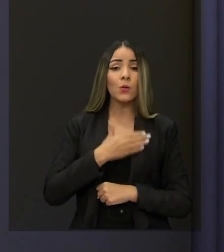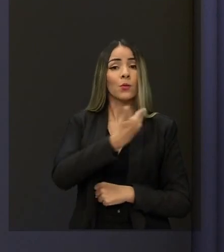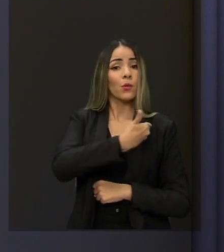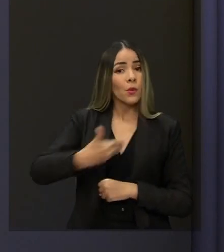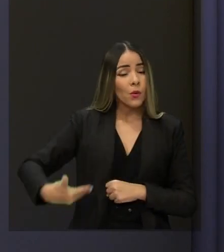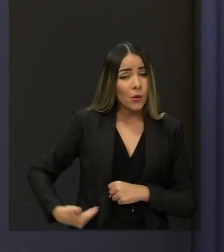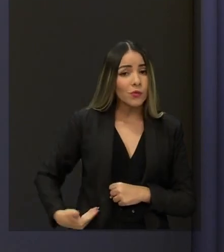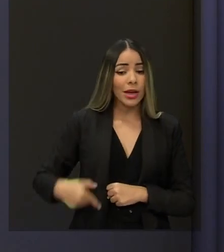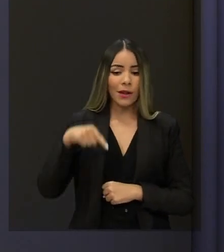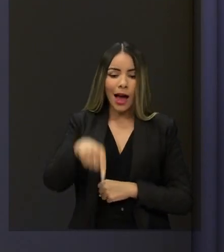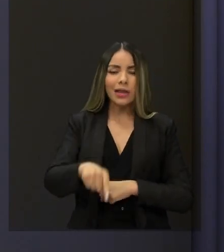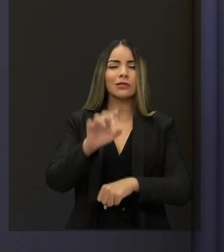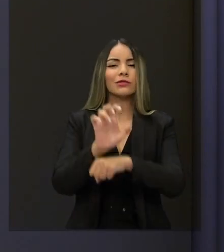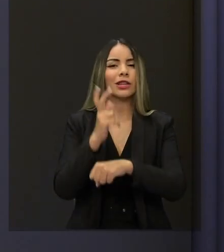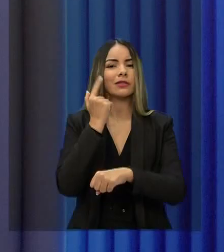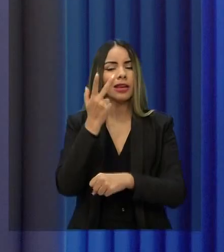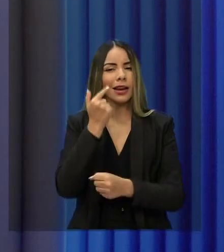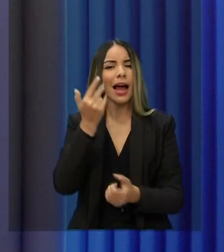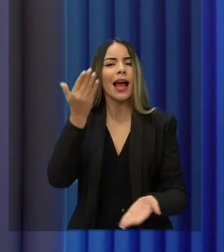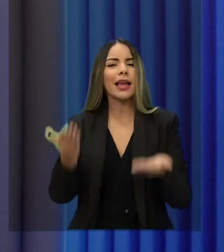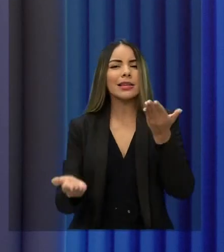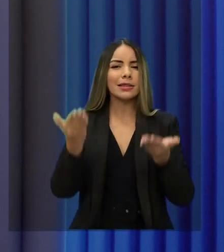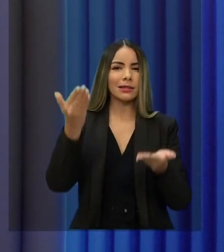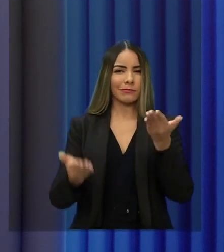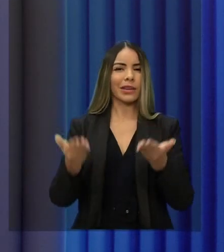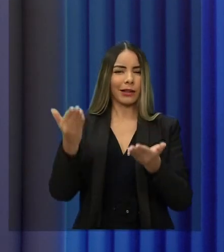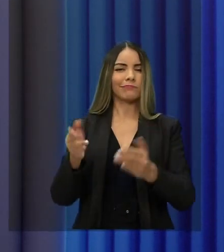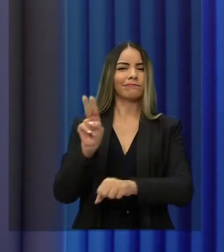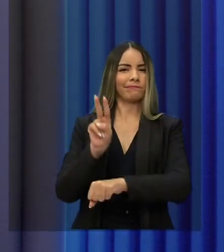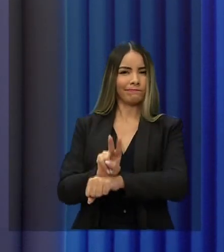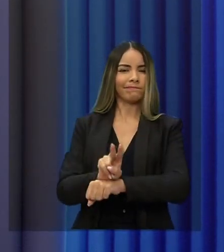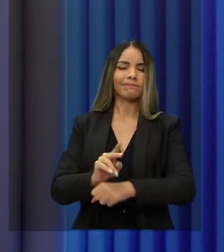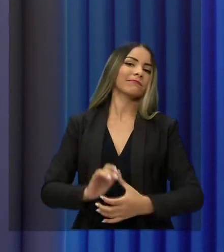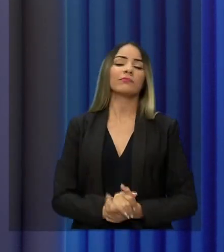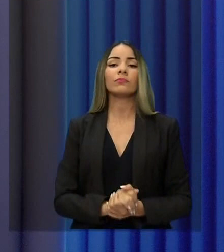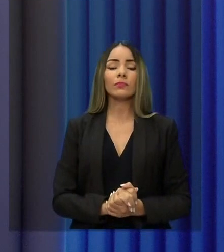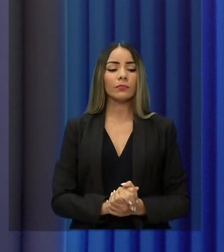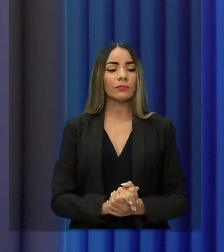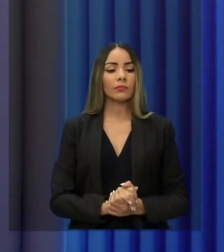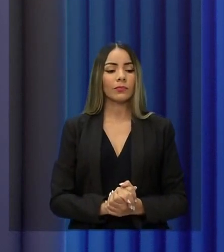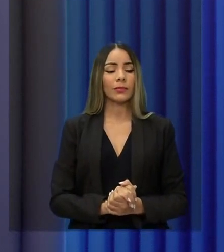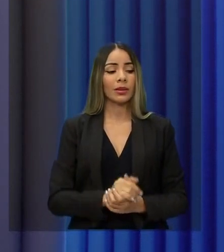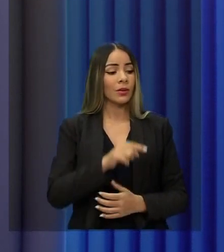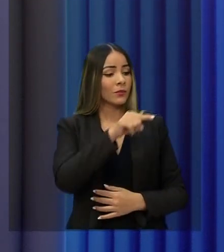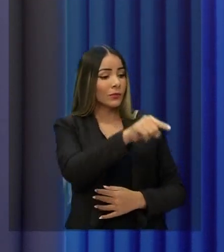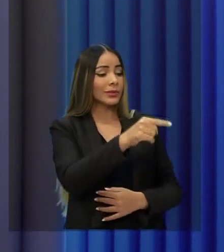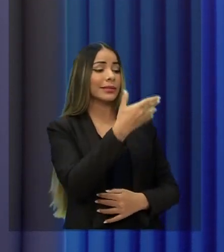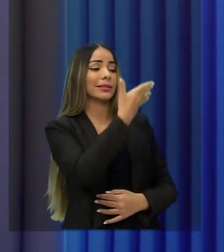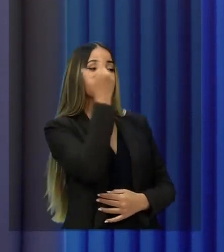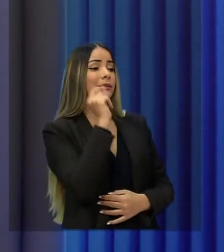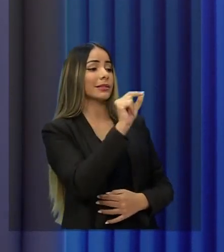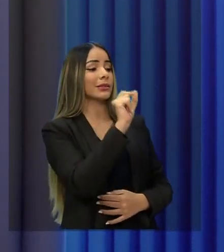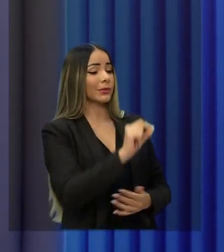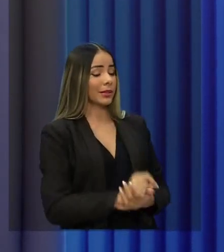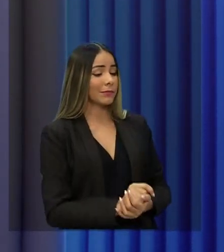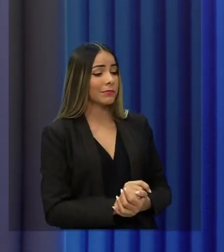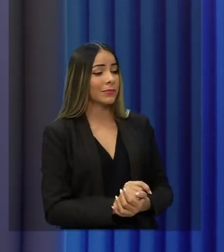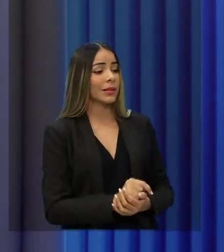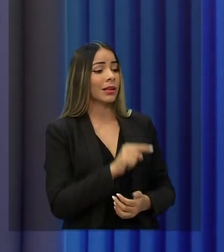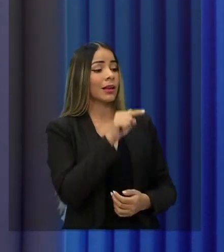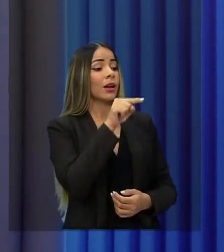governo equilibrado do ponto de vista fiscal. O candidato Almano só esqueceu que o padrinho político dele veio aqui nessa